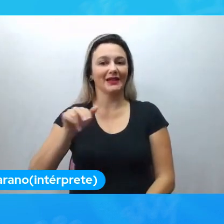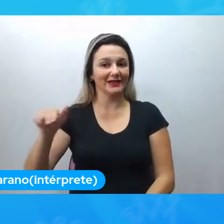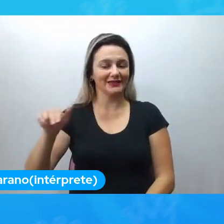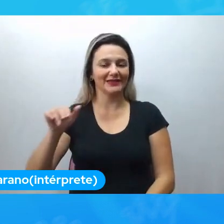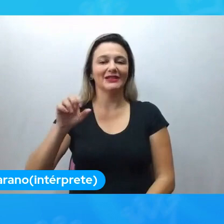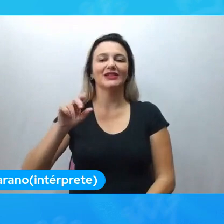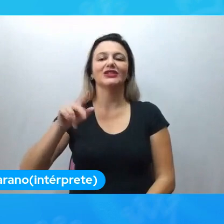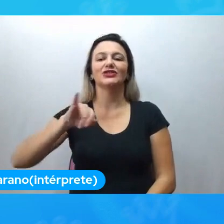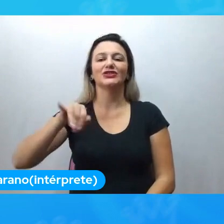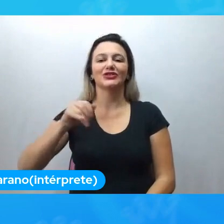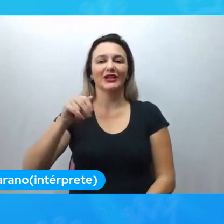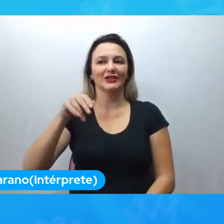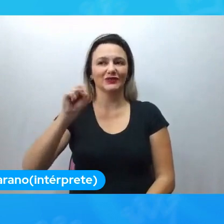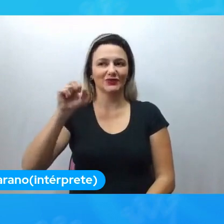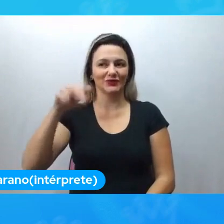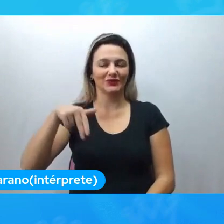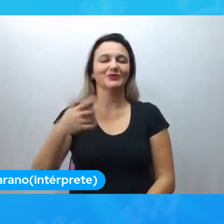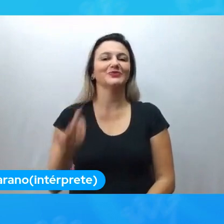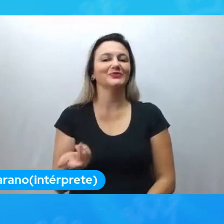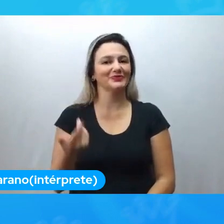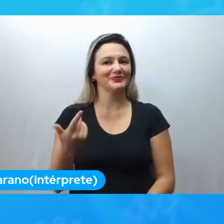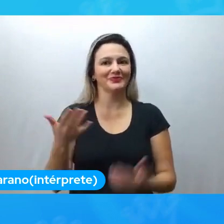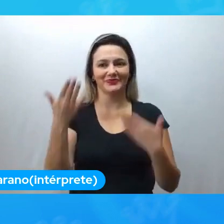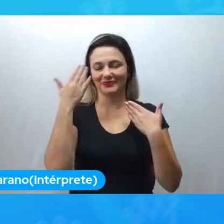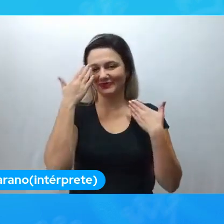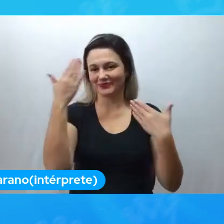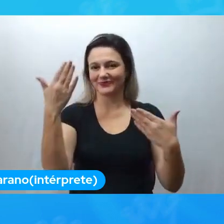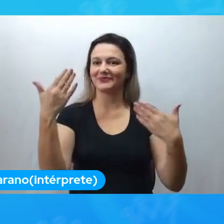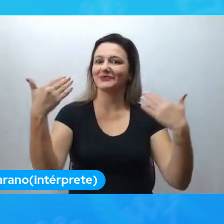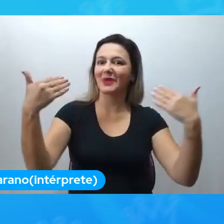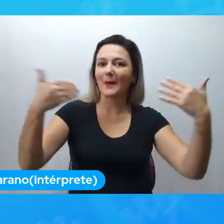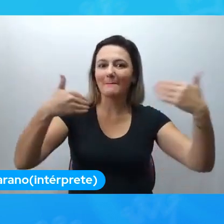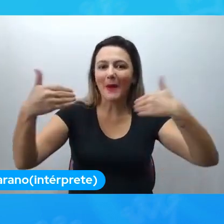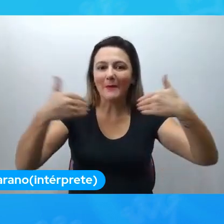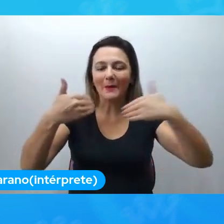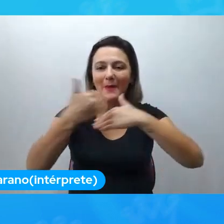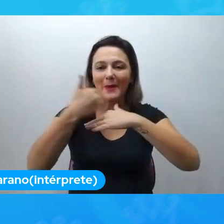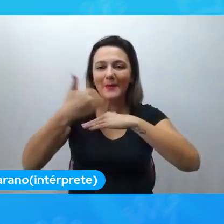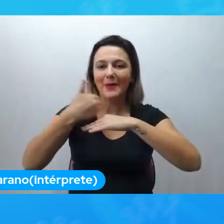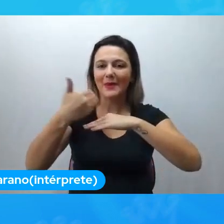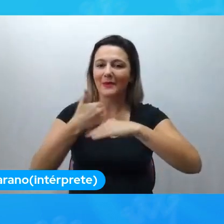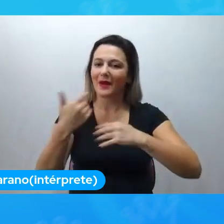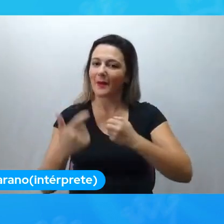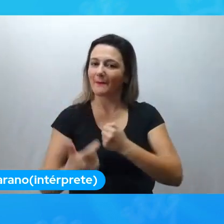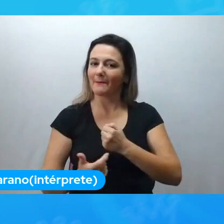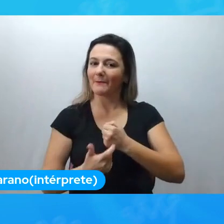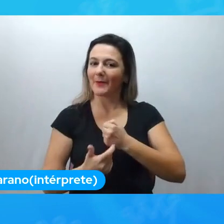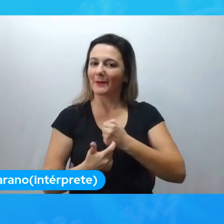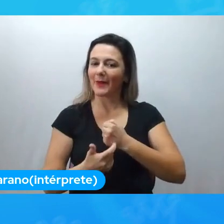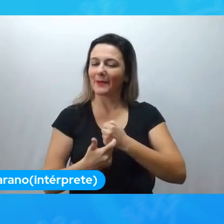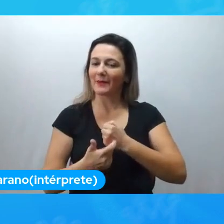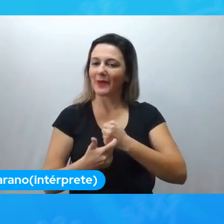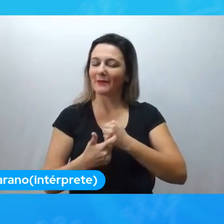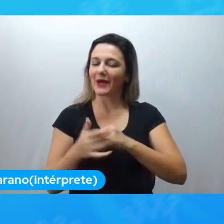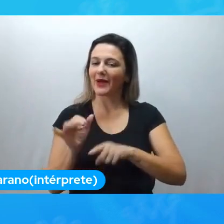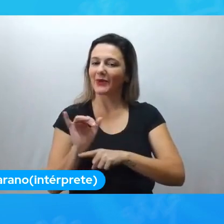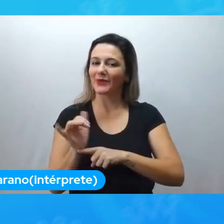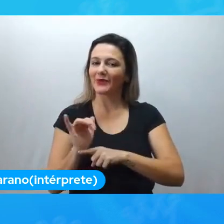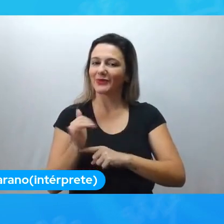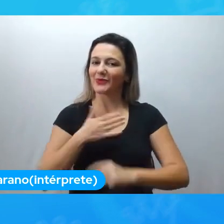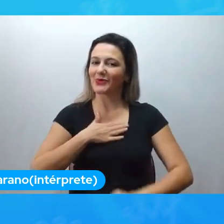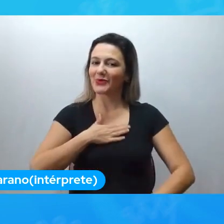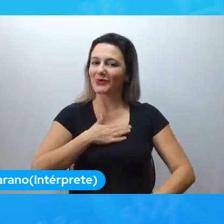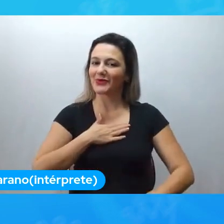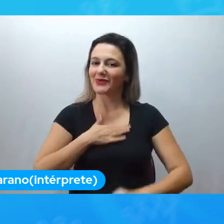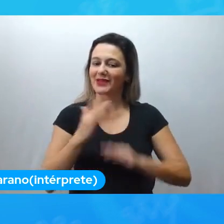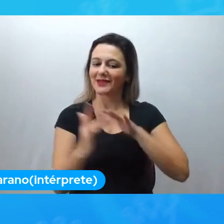todos pela participação. E aí, não esquece de dar um clique aqui no gostei, no YouTube, também seguir nós nas redes